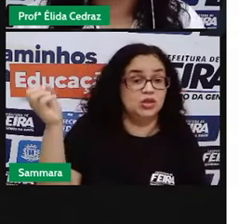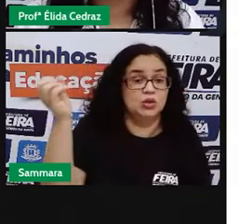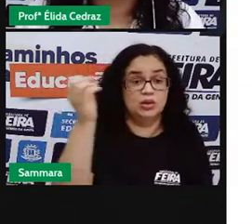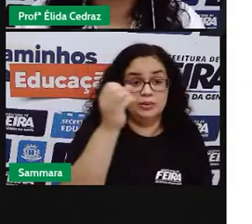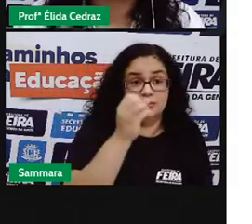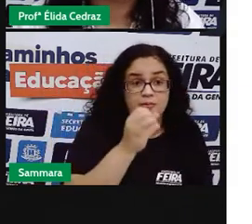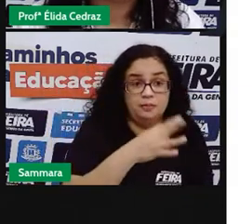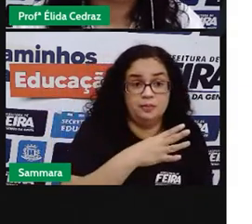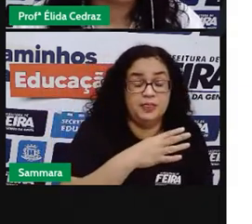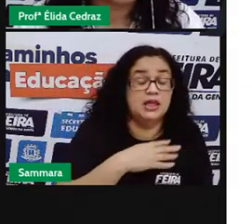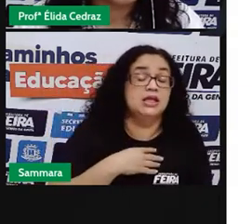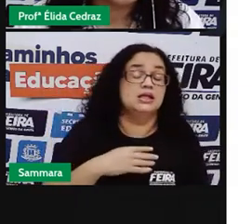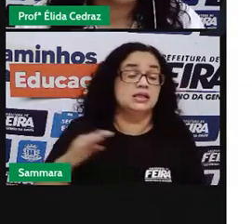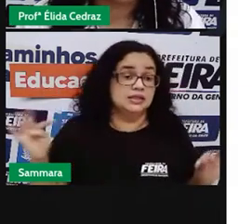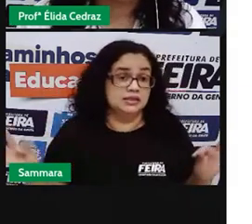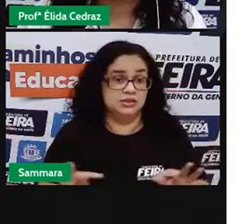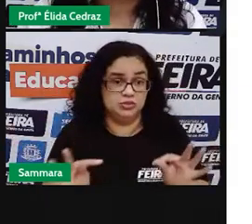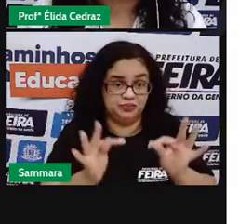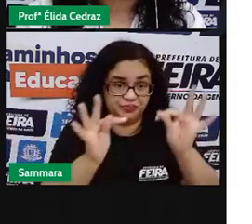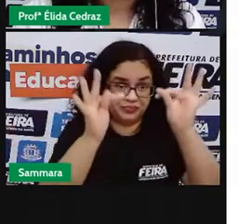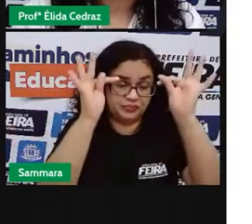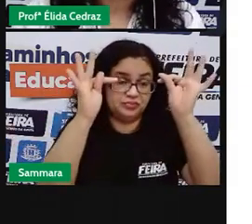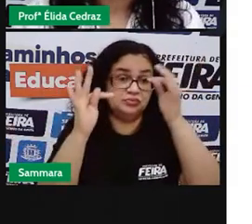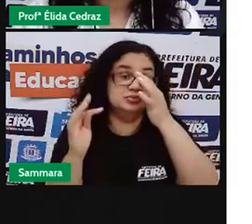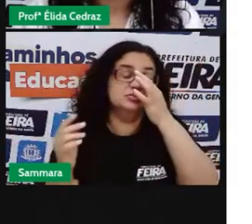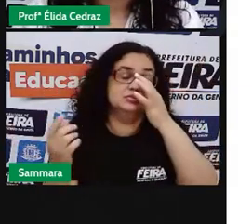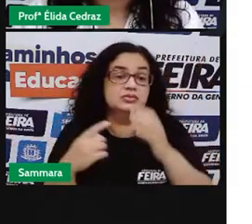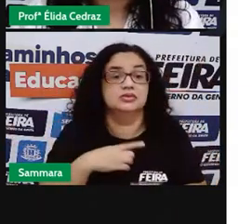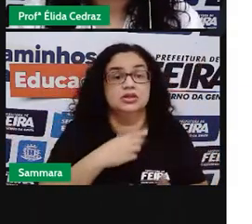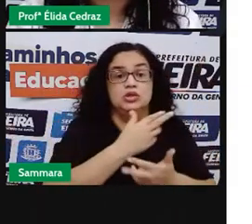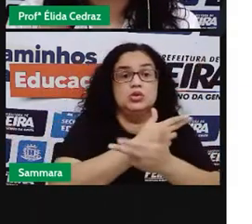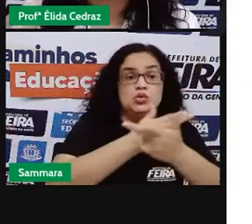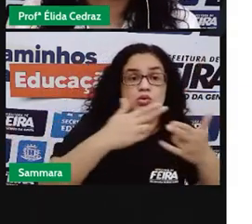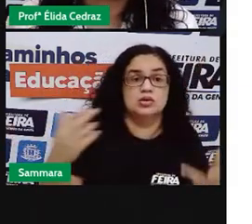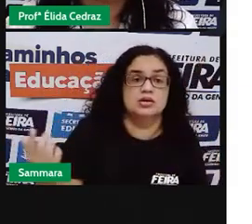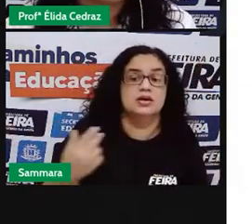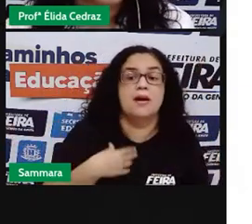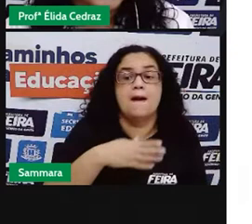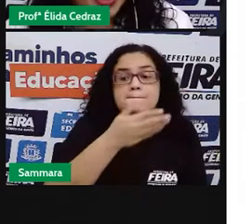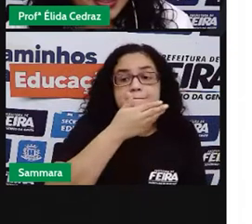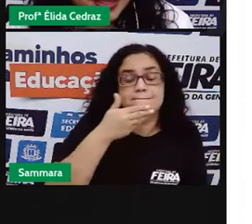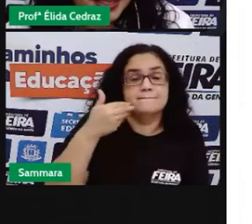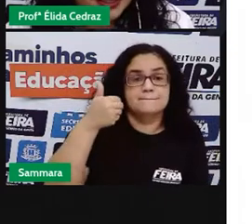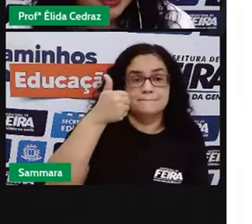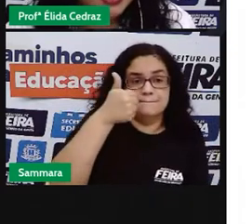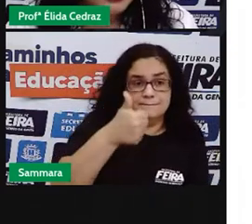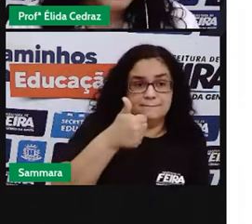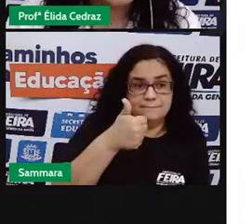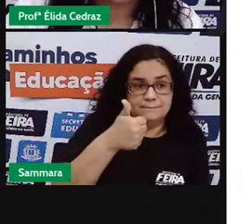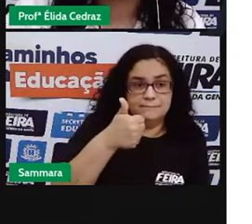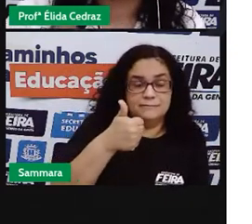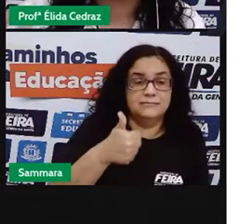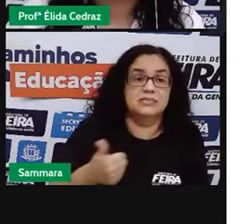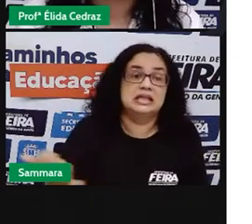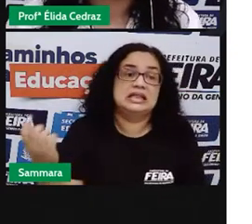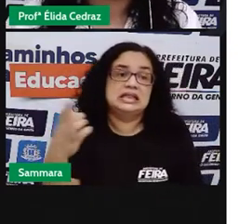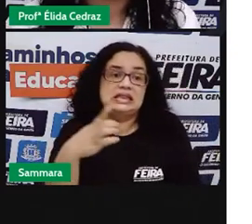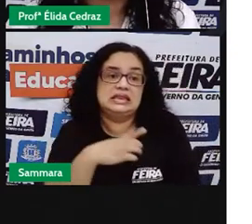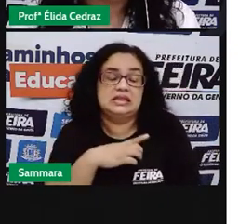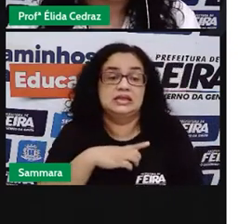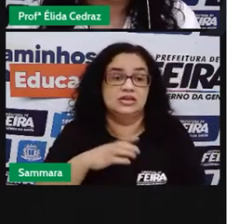Porque toda a tecnologia fez com que as coisas melhorassem. Elas